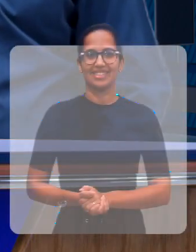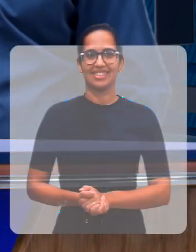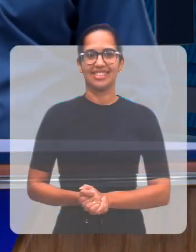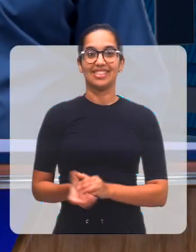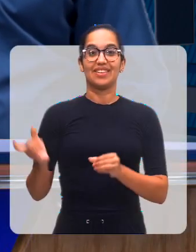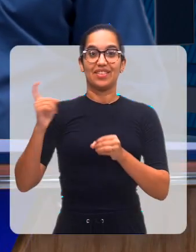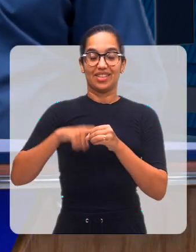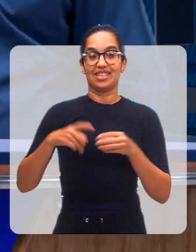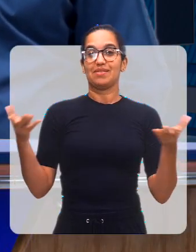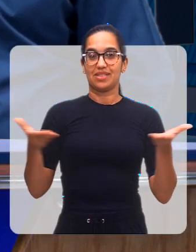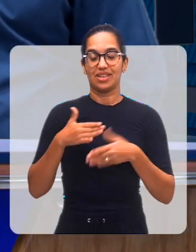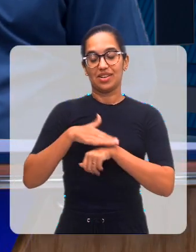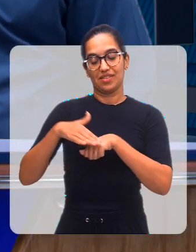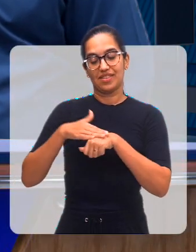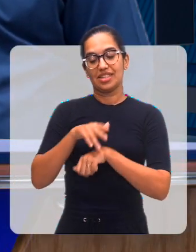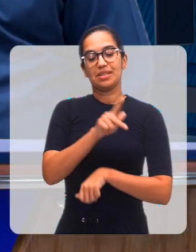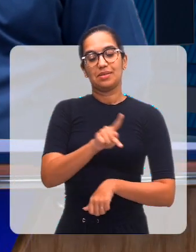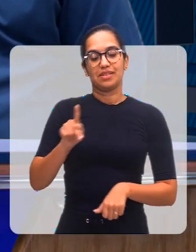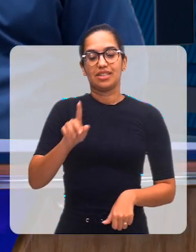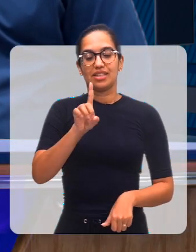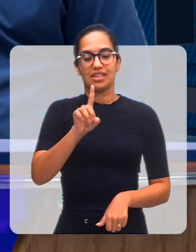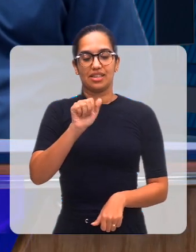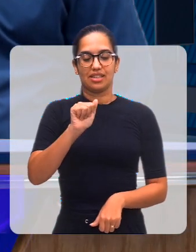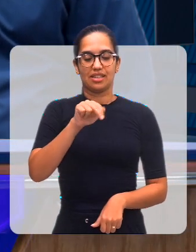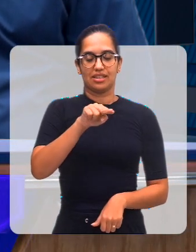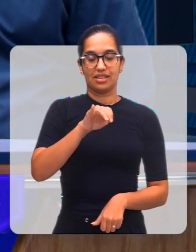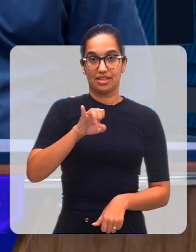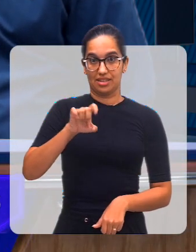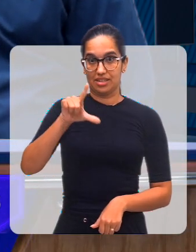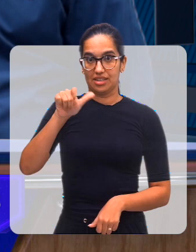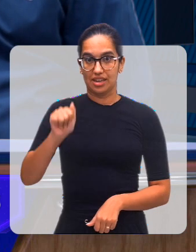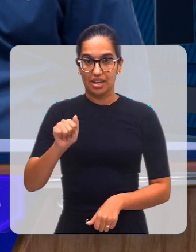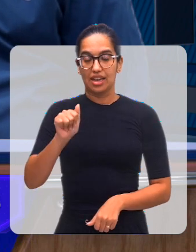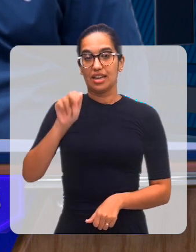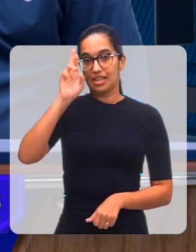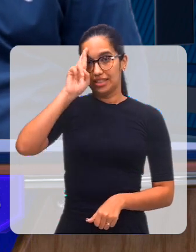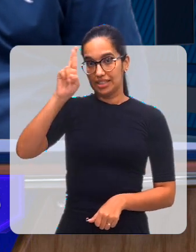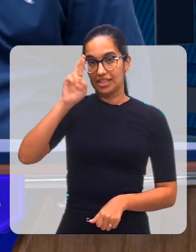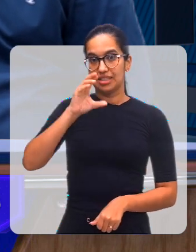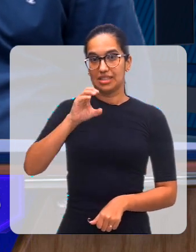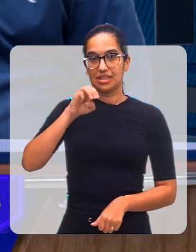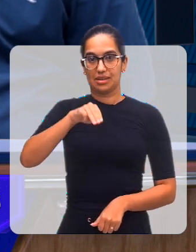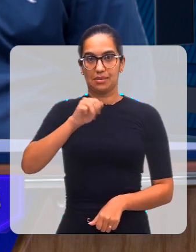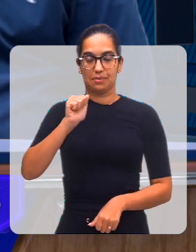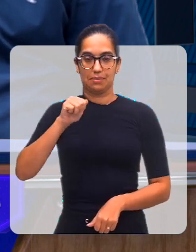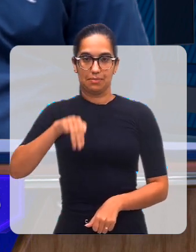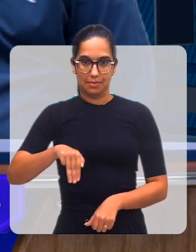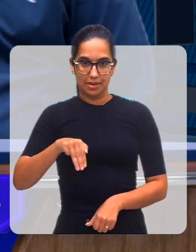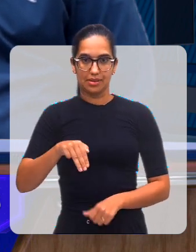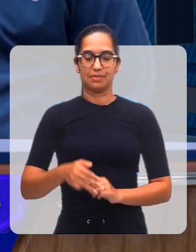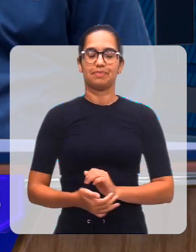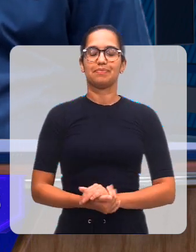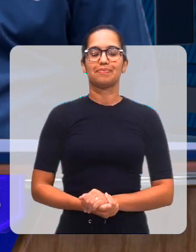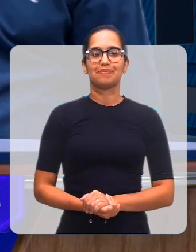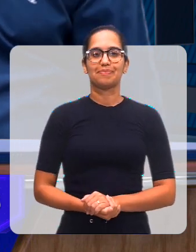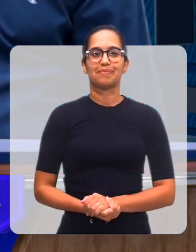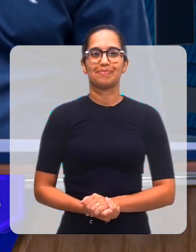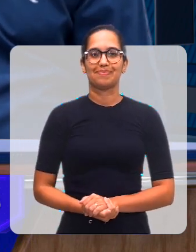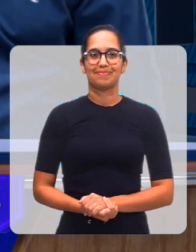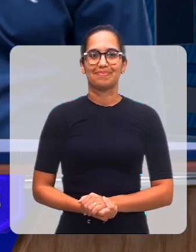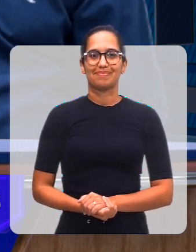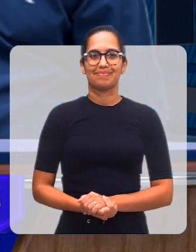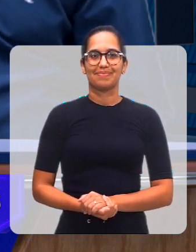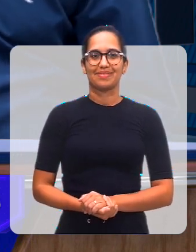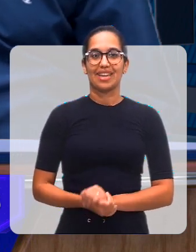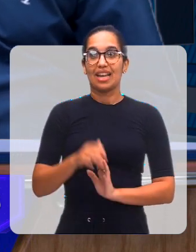Bom, de volta conversando com a professora Daniela, ela que é diretora do CEMAN. Do CEMAN, melhor